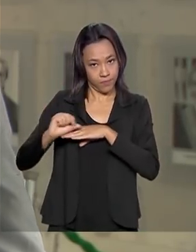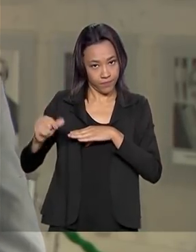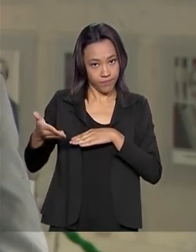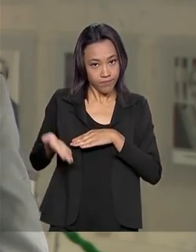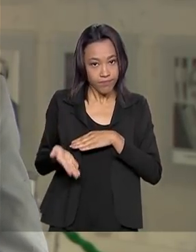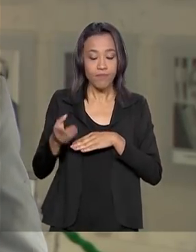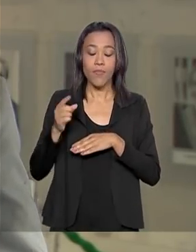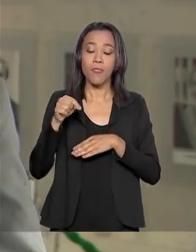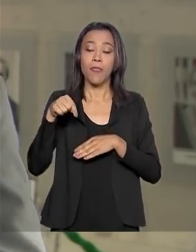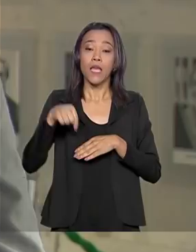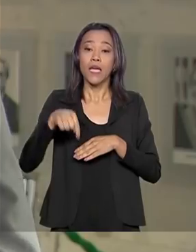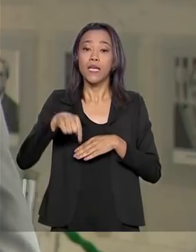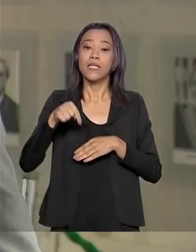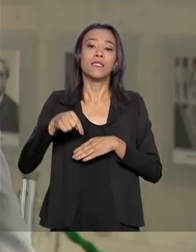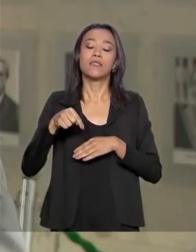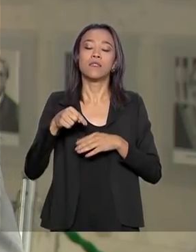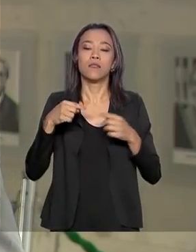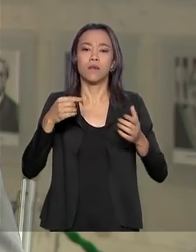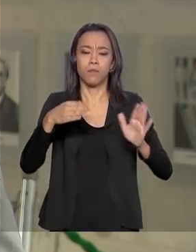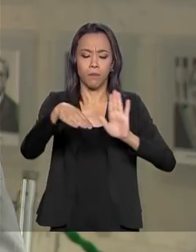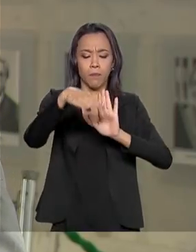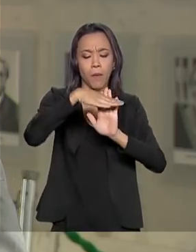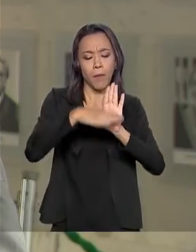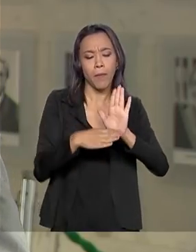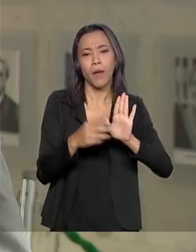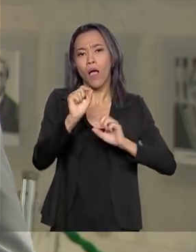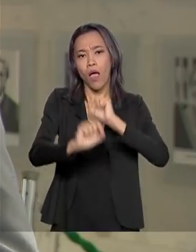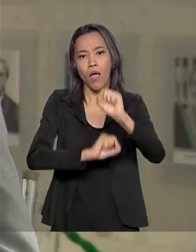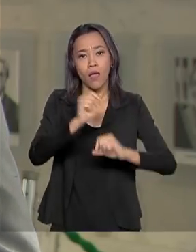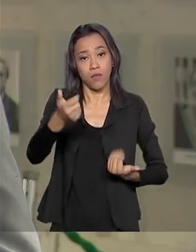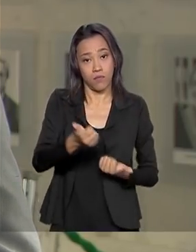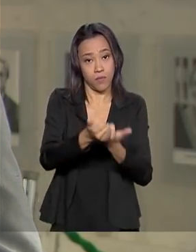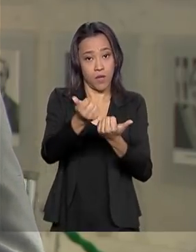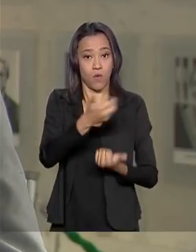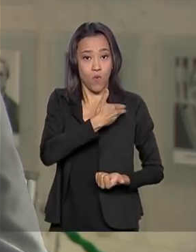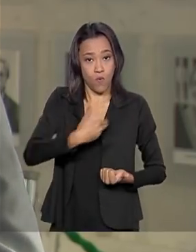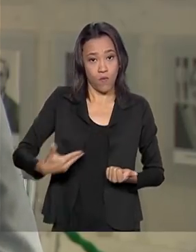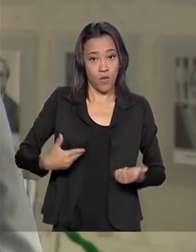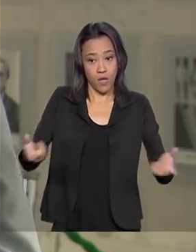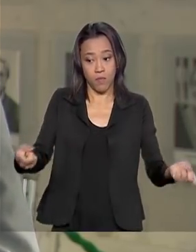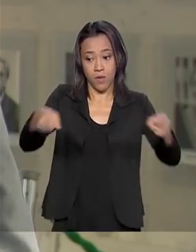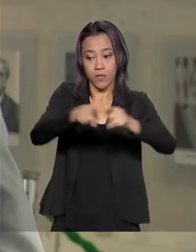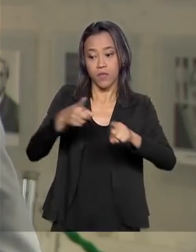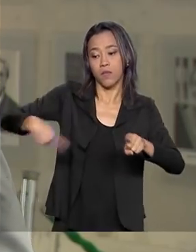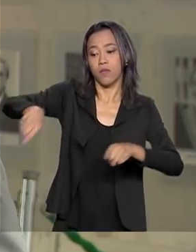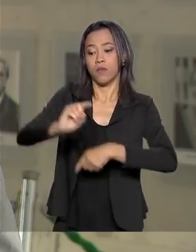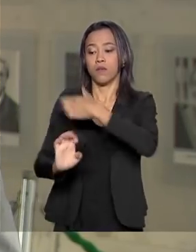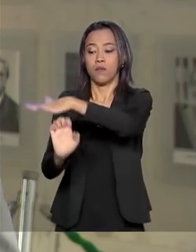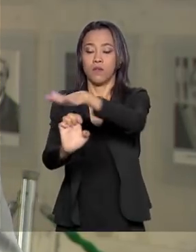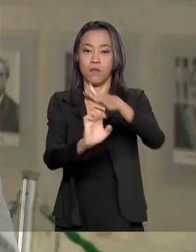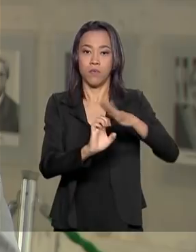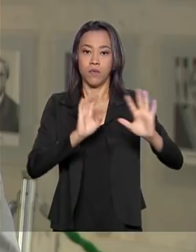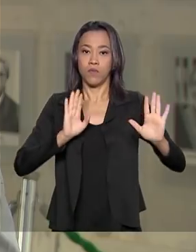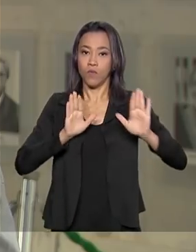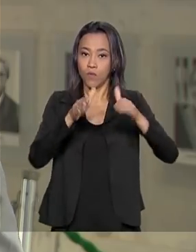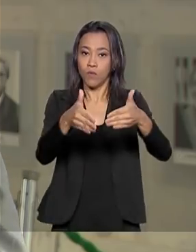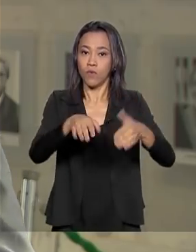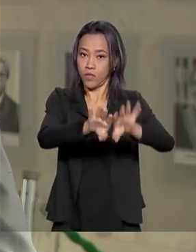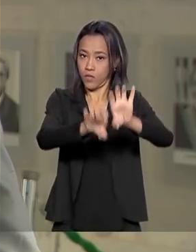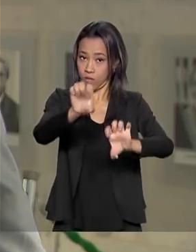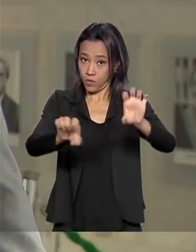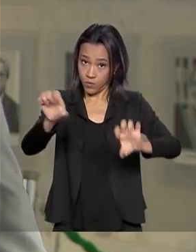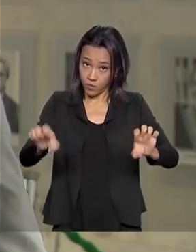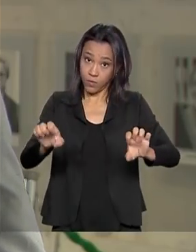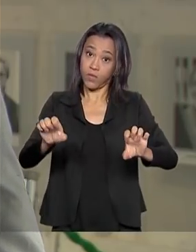Parcerias de Investimentos delibera sobre a colaboração do governo com a iniciativa privada em projetos de infraestrutura. Em pauta, hoje,